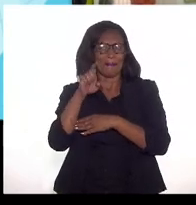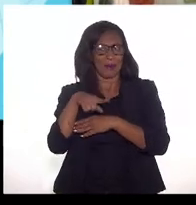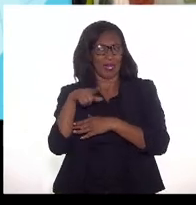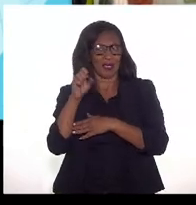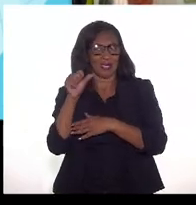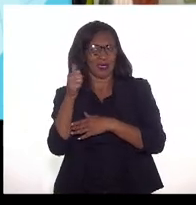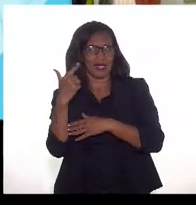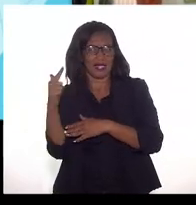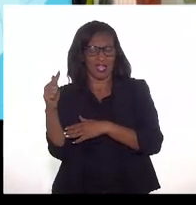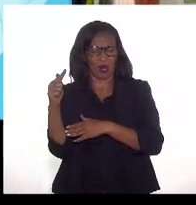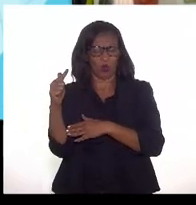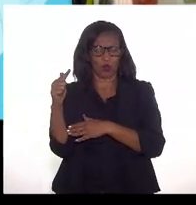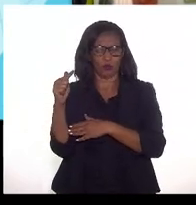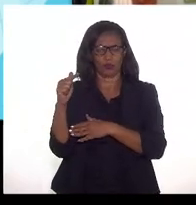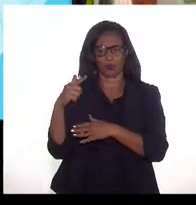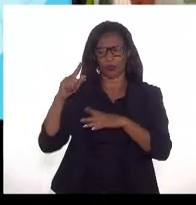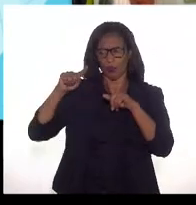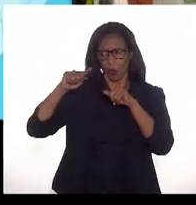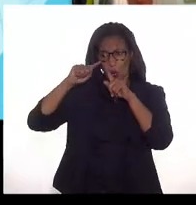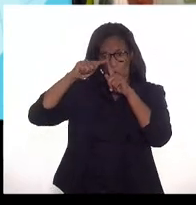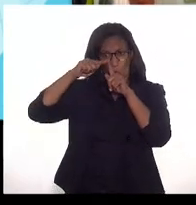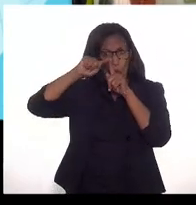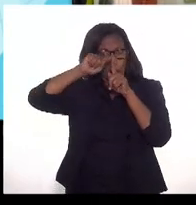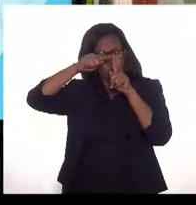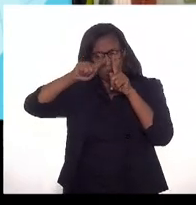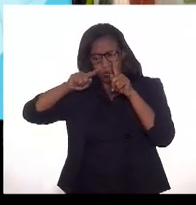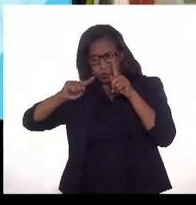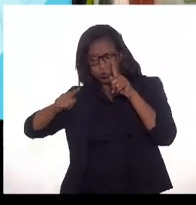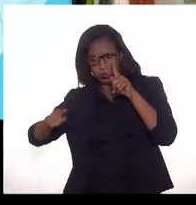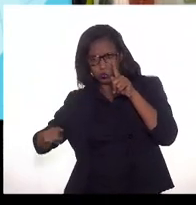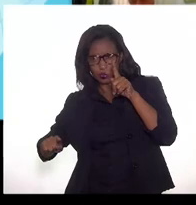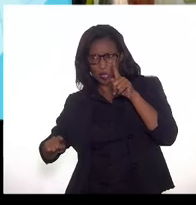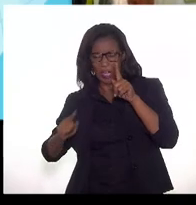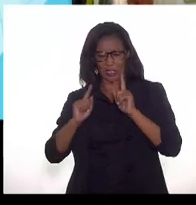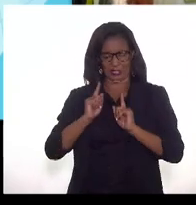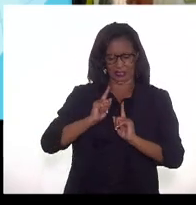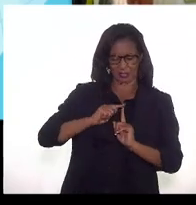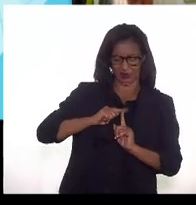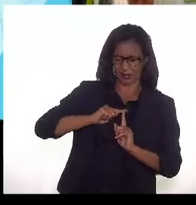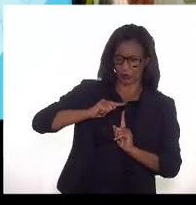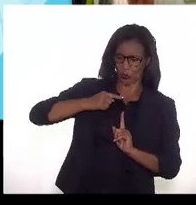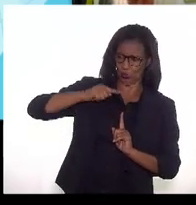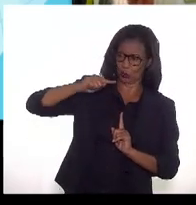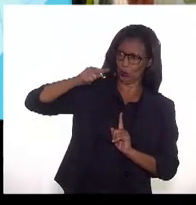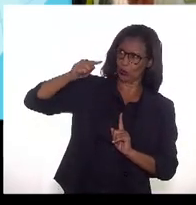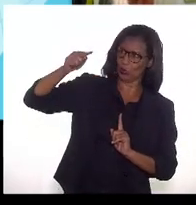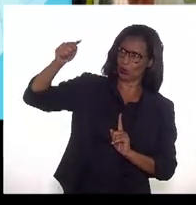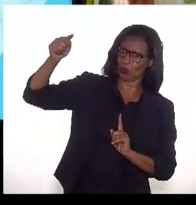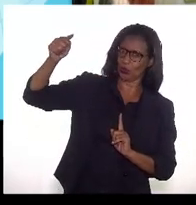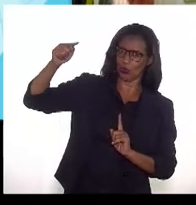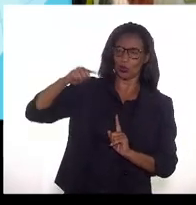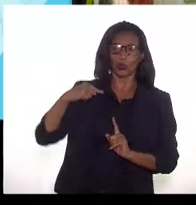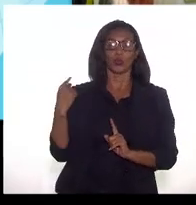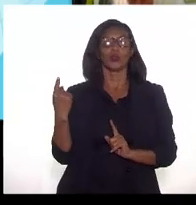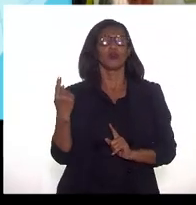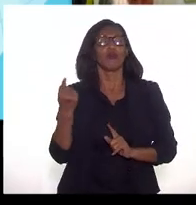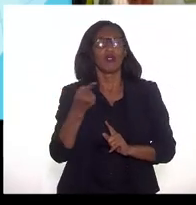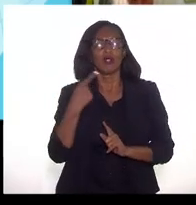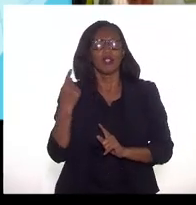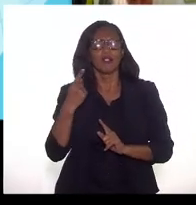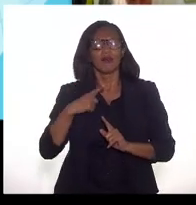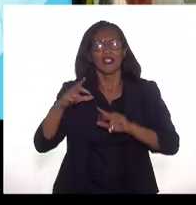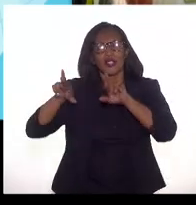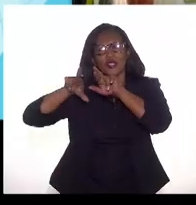Bom, com o pós-sal caindo e o pré-sal subindo, nós vamos ter aí uma